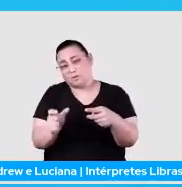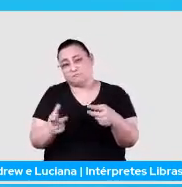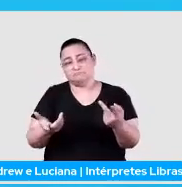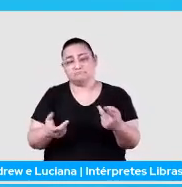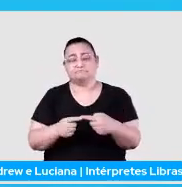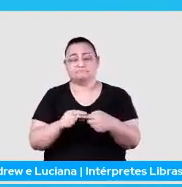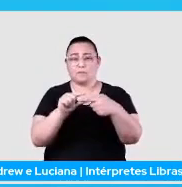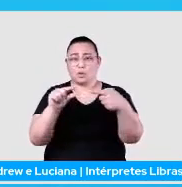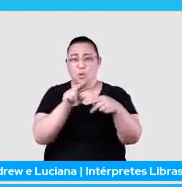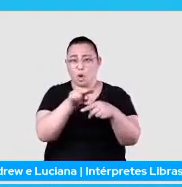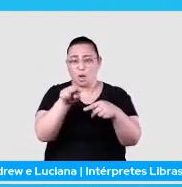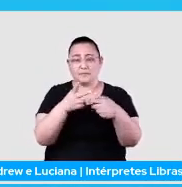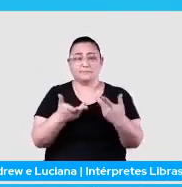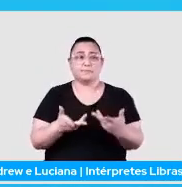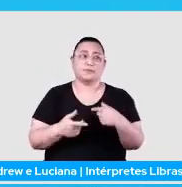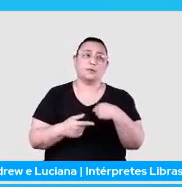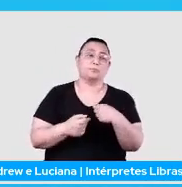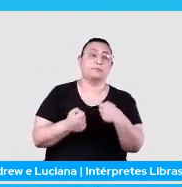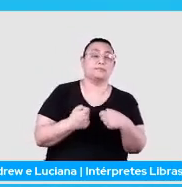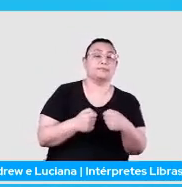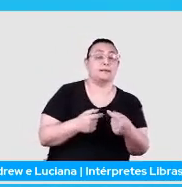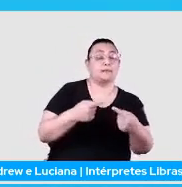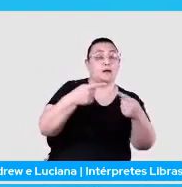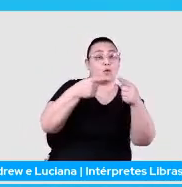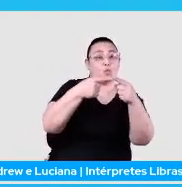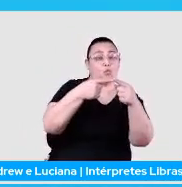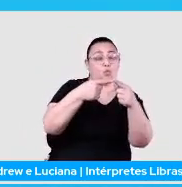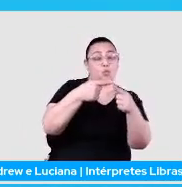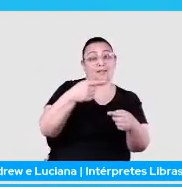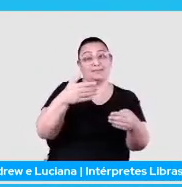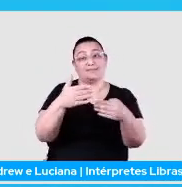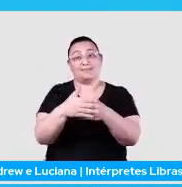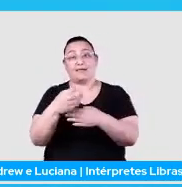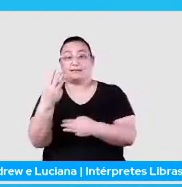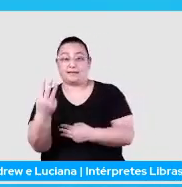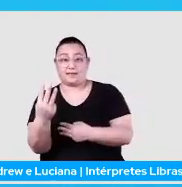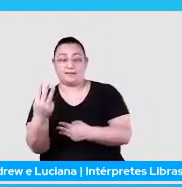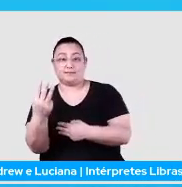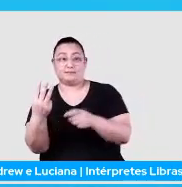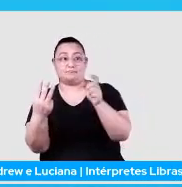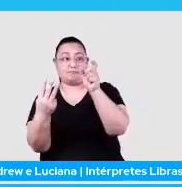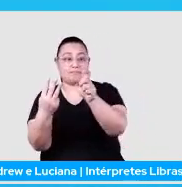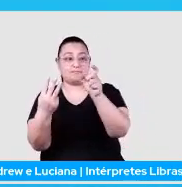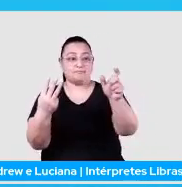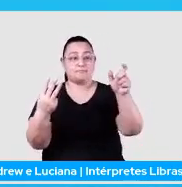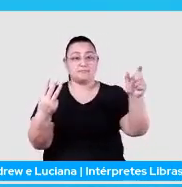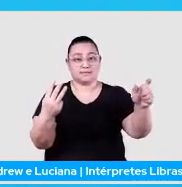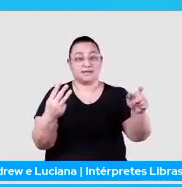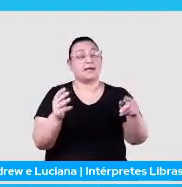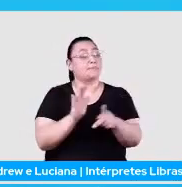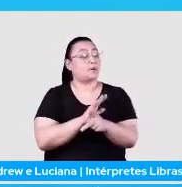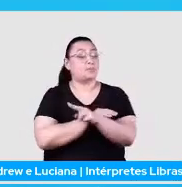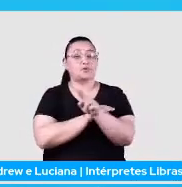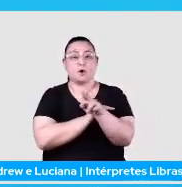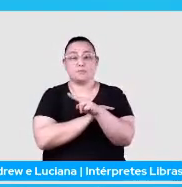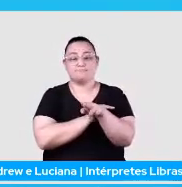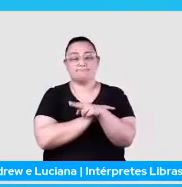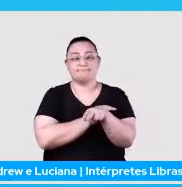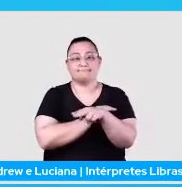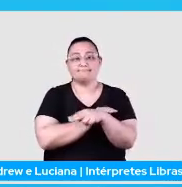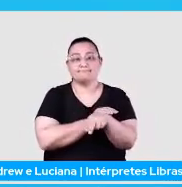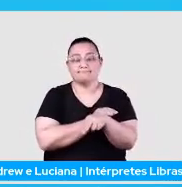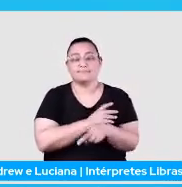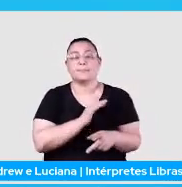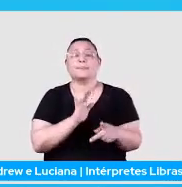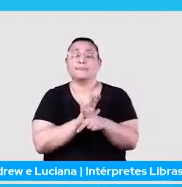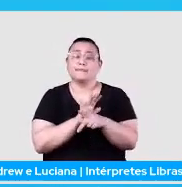gente tem que, da palavra 1 até a palavra 3, isso é uma entidade nomeada. E essa entidade